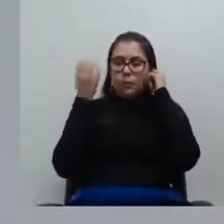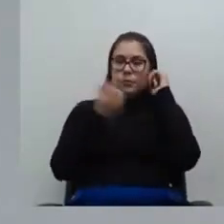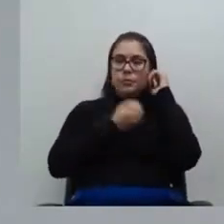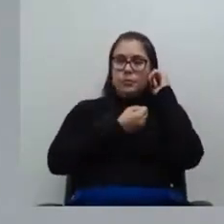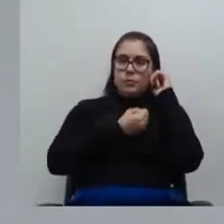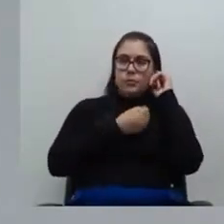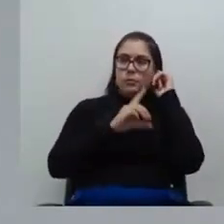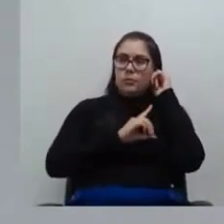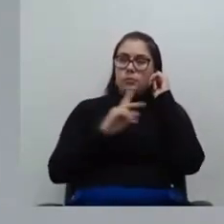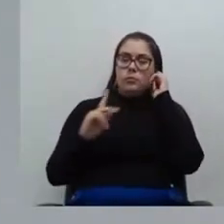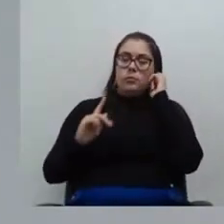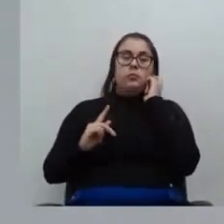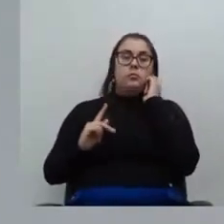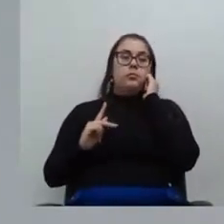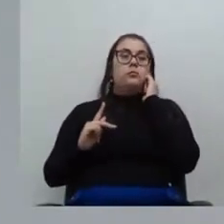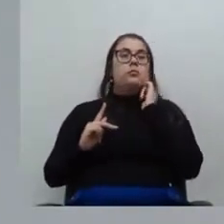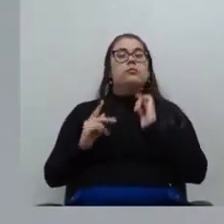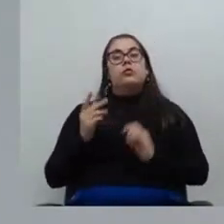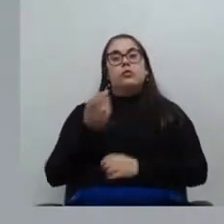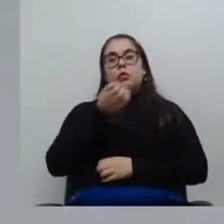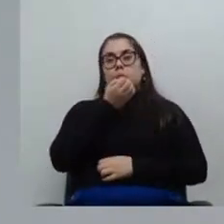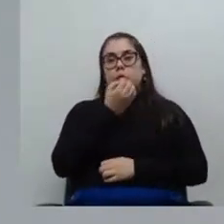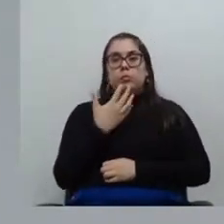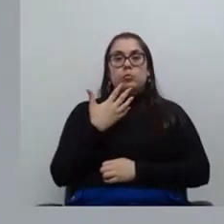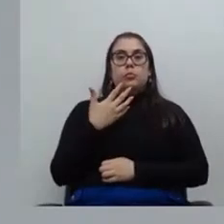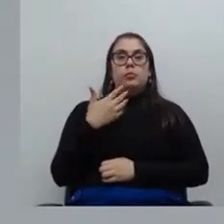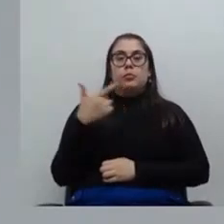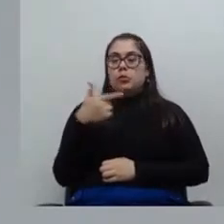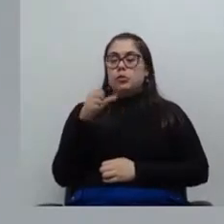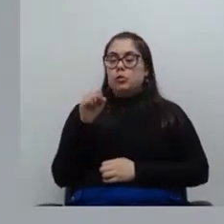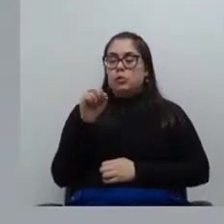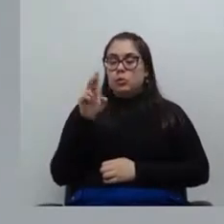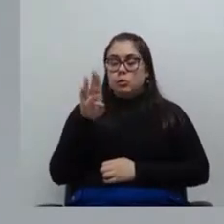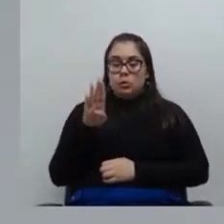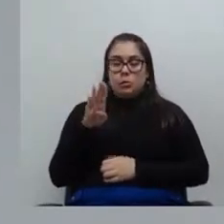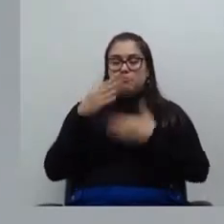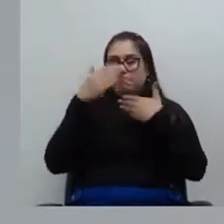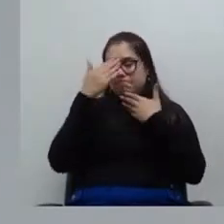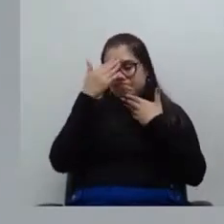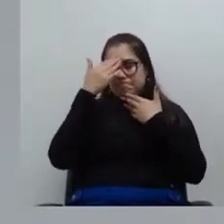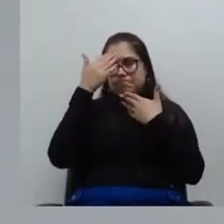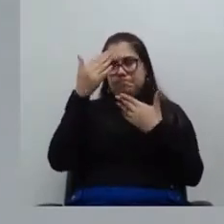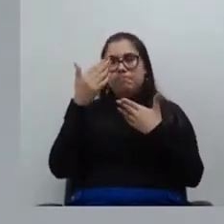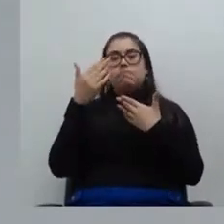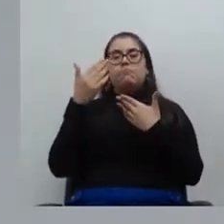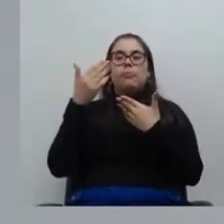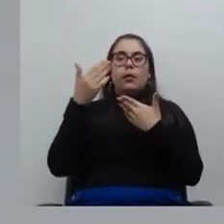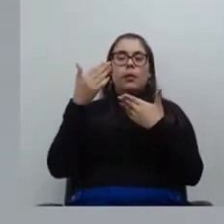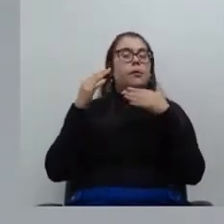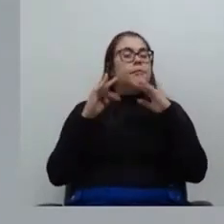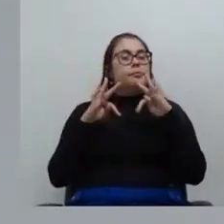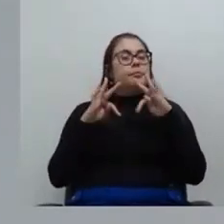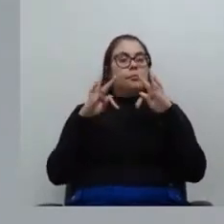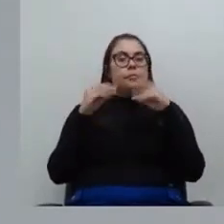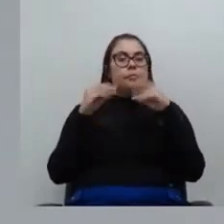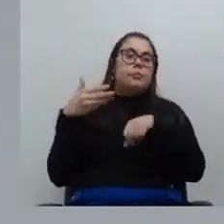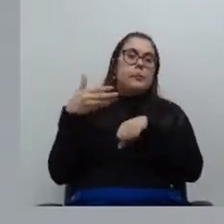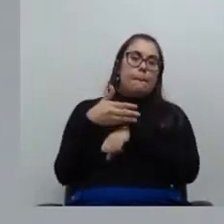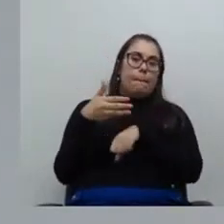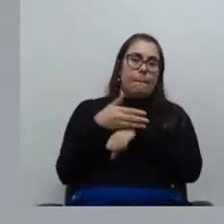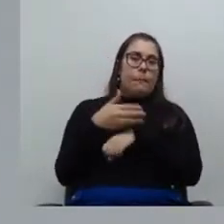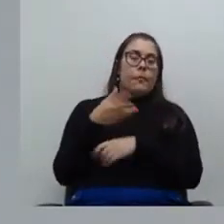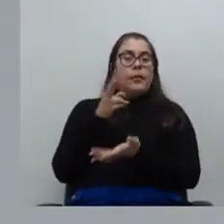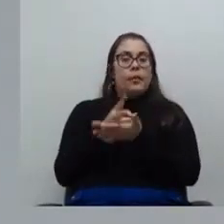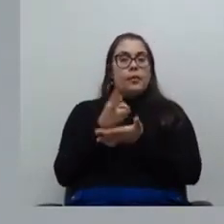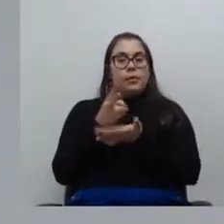defensores e defensoras públicas. Então foi um prestígio que a segunda subteve que eu agradeço imensamente a cada um que participou e